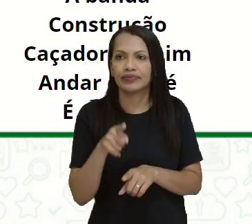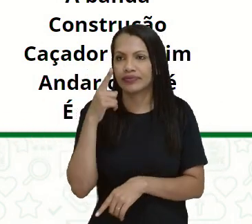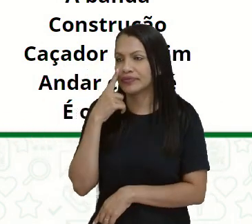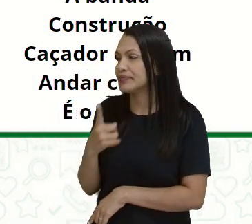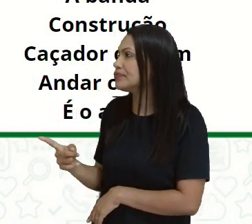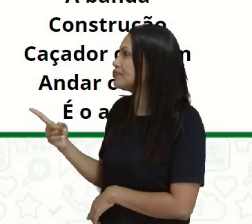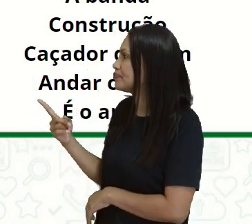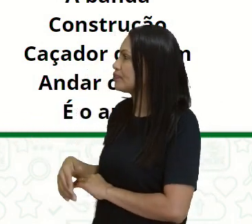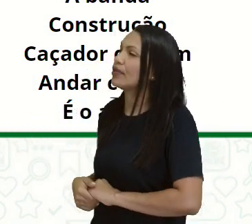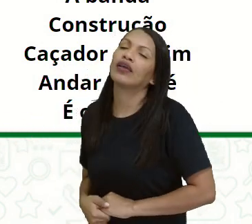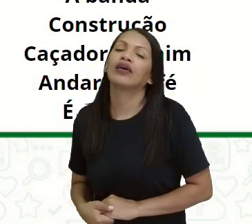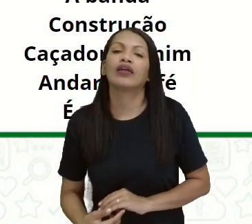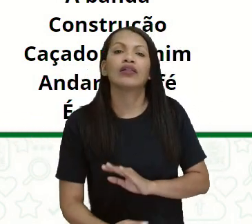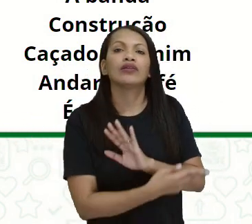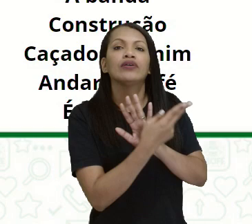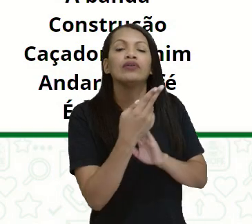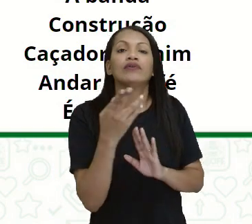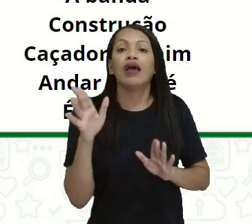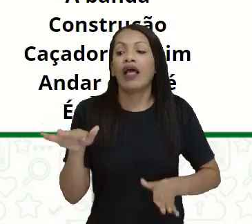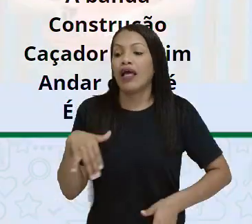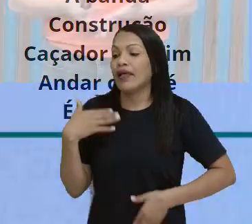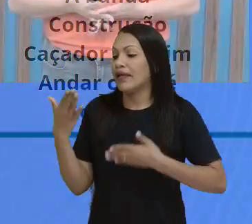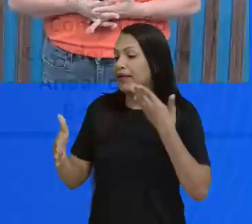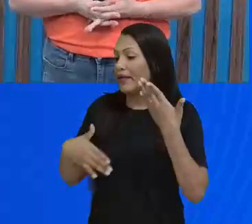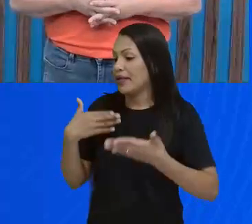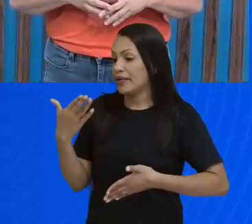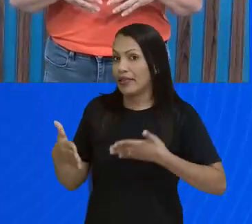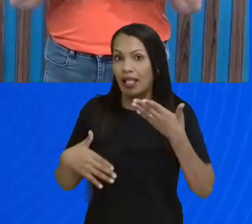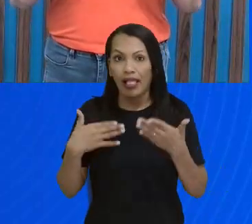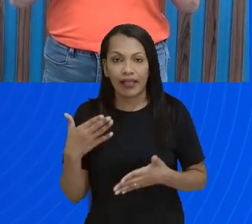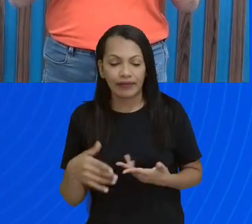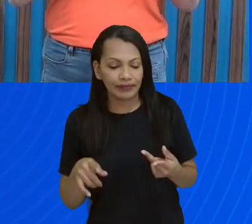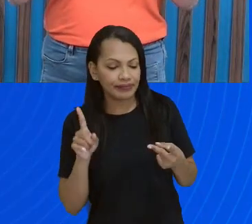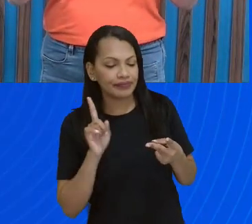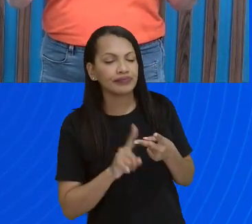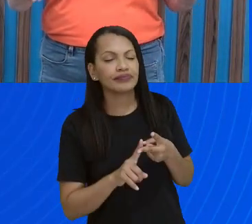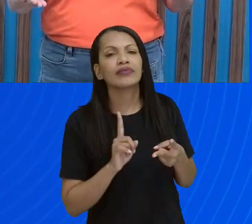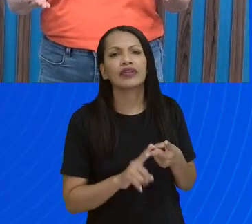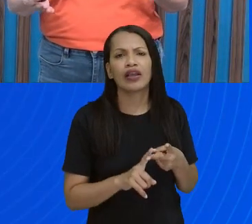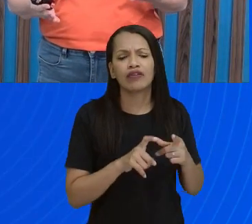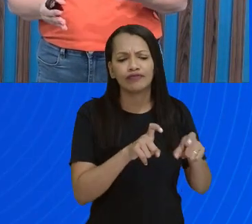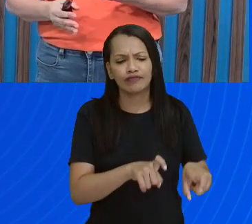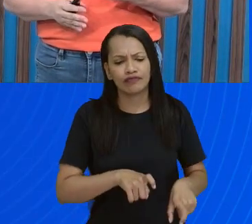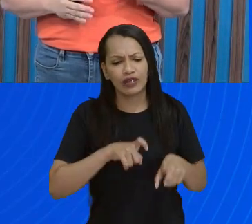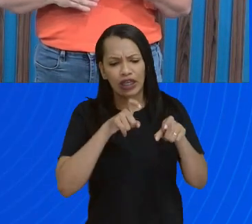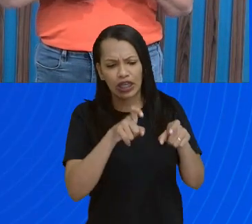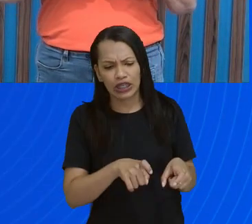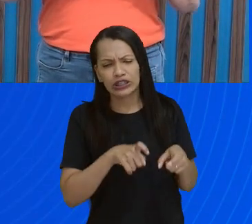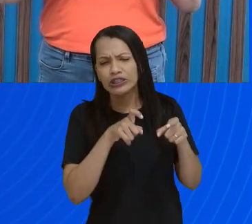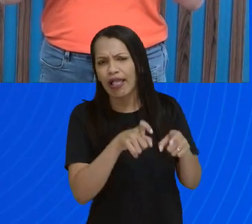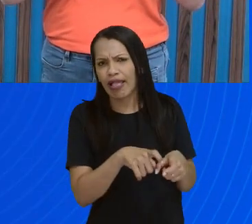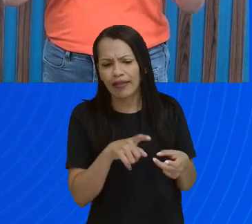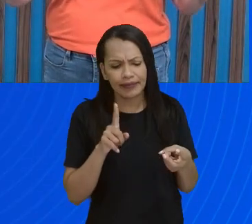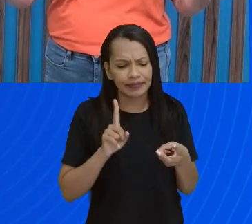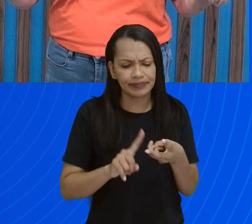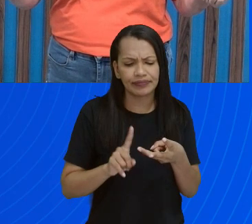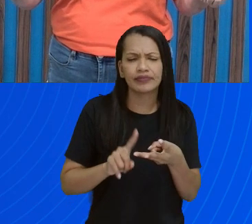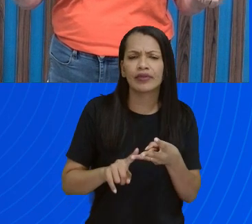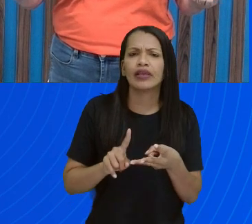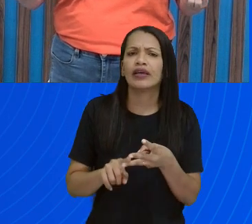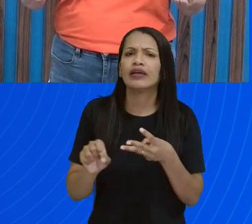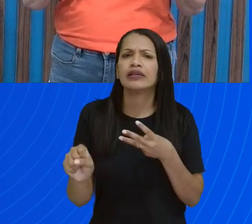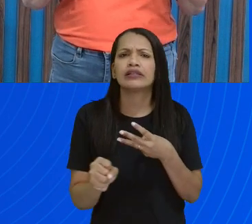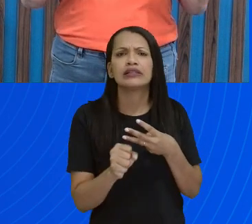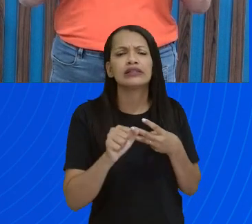Alegria, Alegria, de Caetano, Águas de Março, de Tom Jobim, Refazenda, de Gilberto Gil, Sampa, de